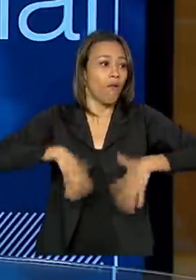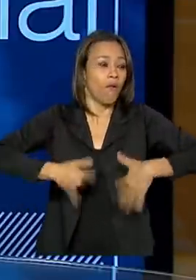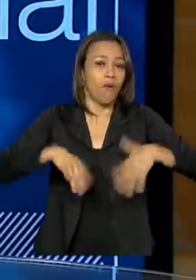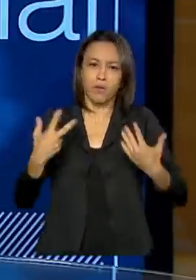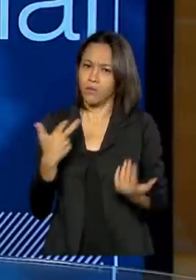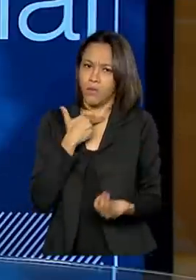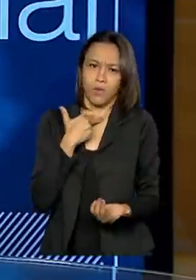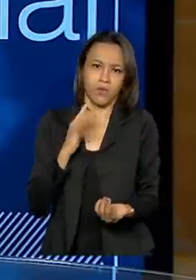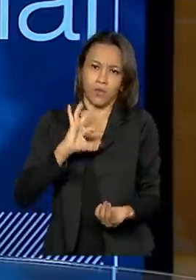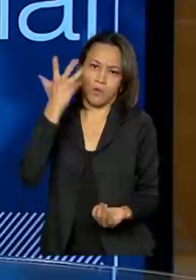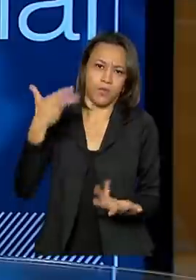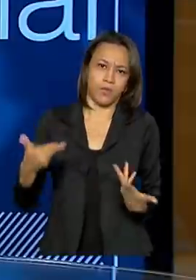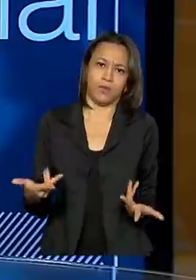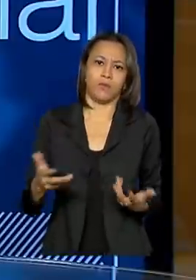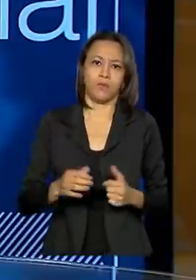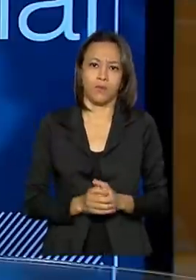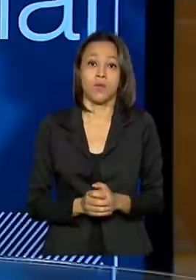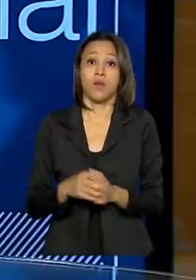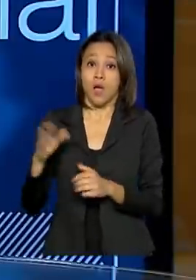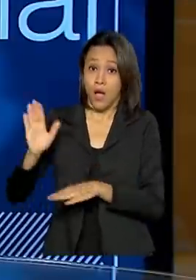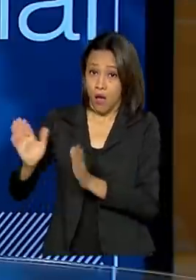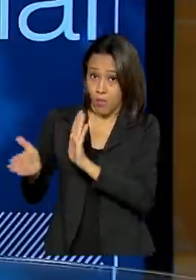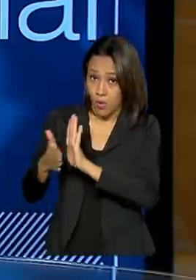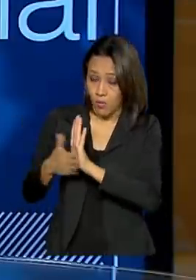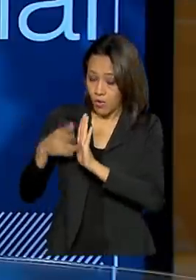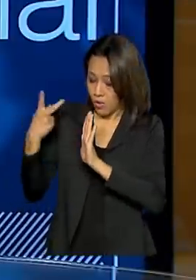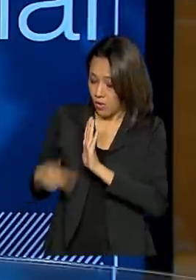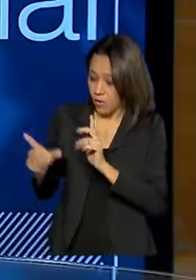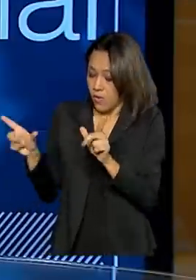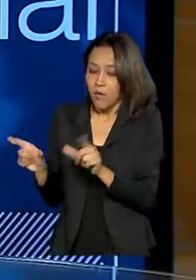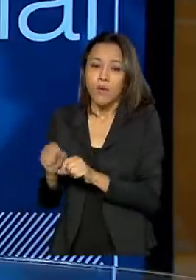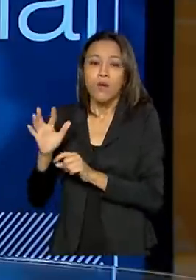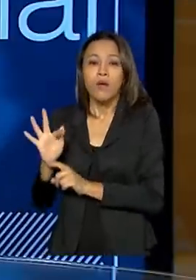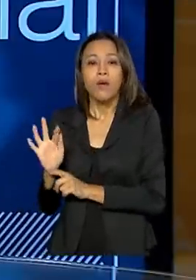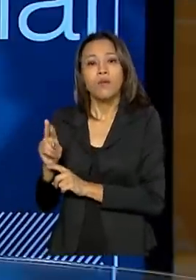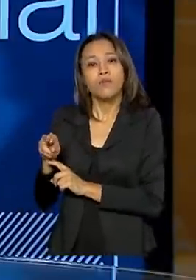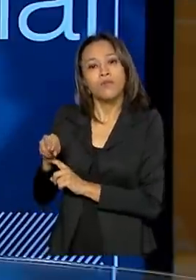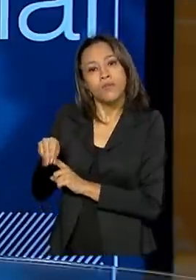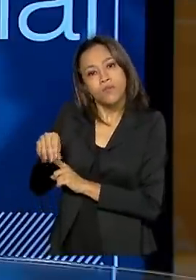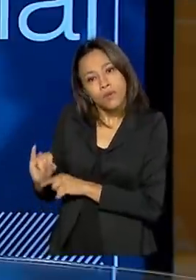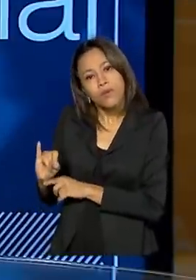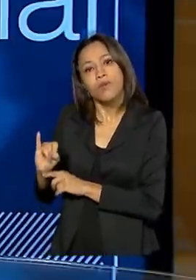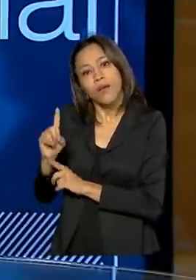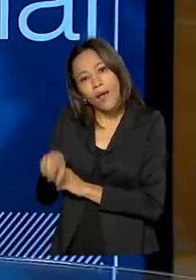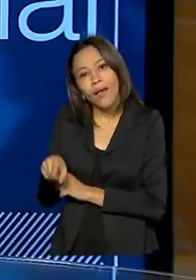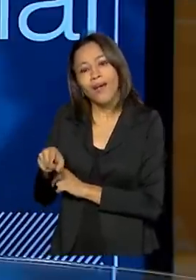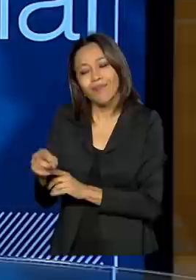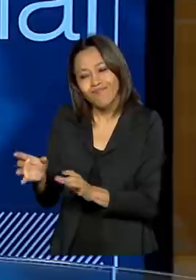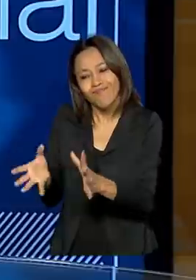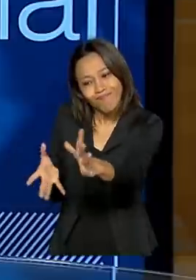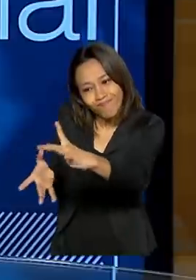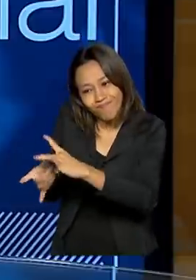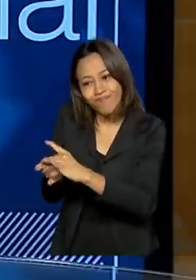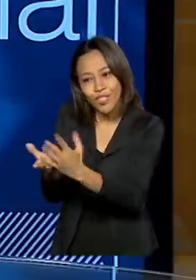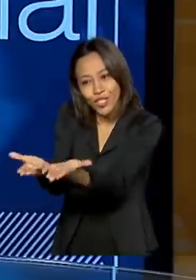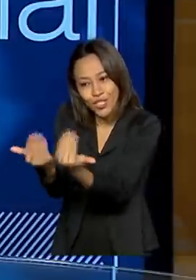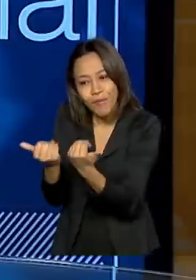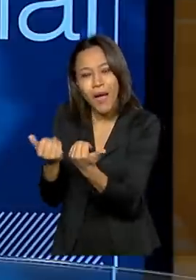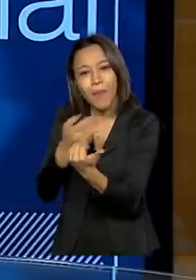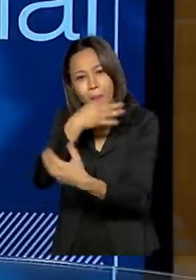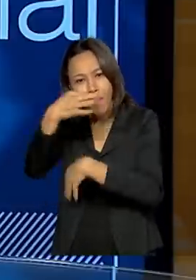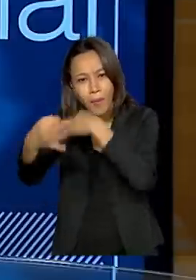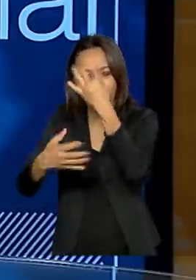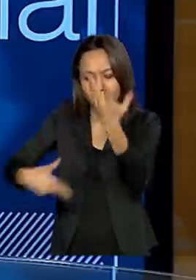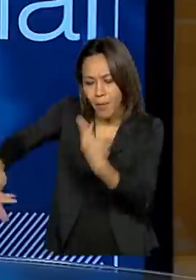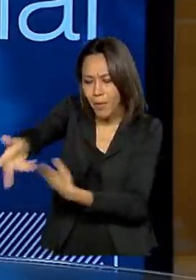A proposta da nova FUNAI é da transparência ao processo, é de envolvê-los e deixá-los de forma sustentável, que